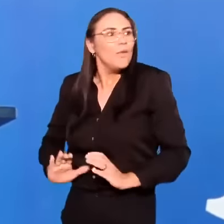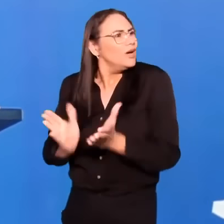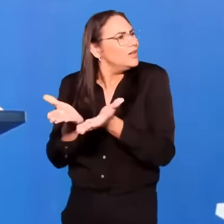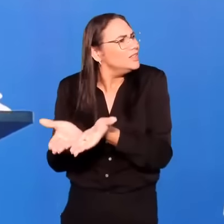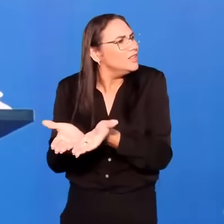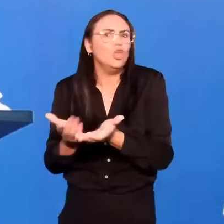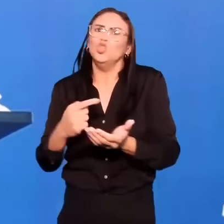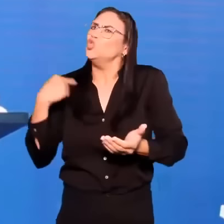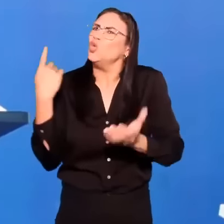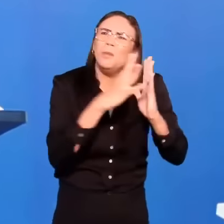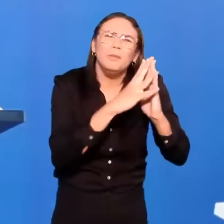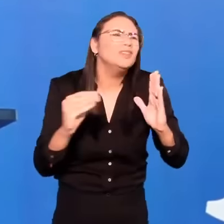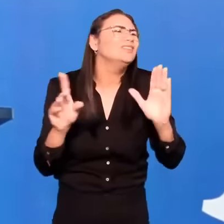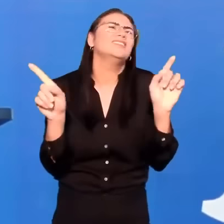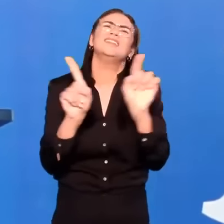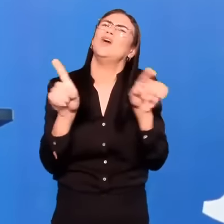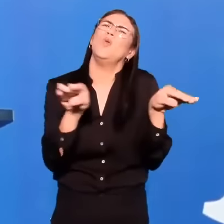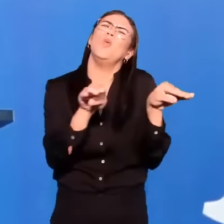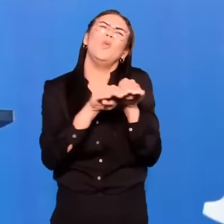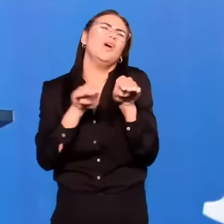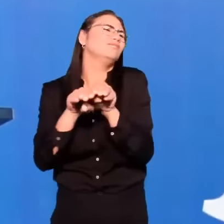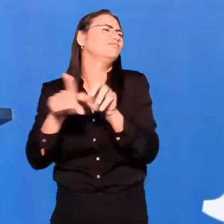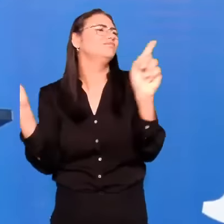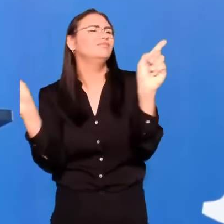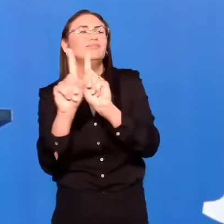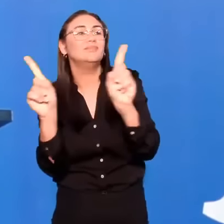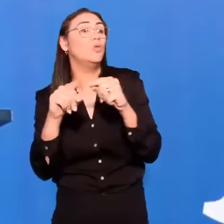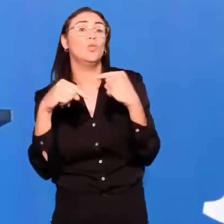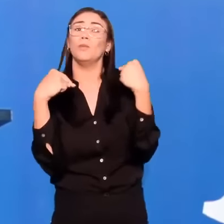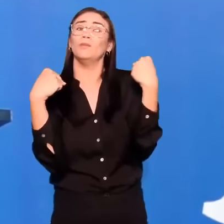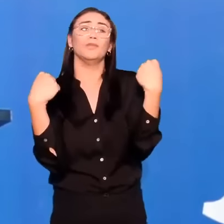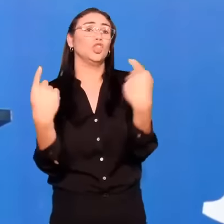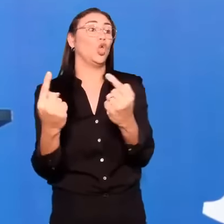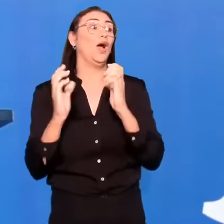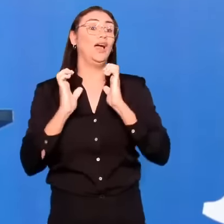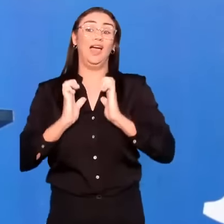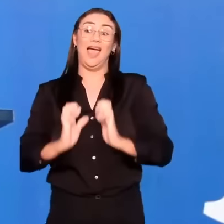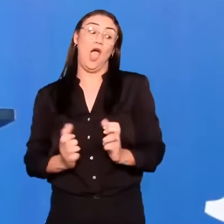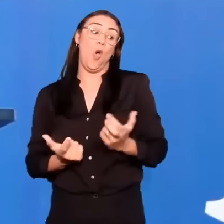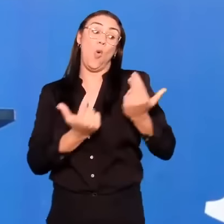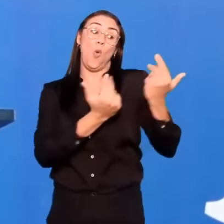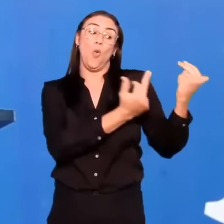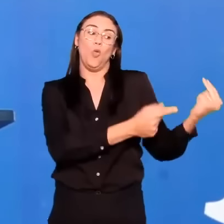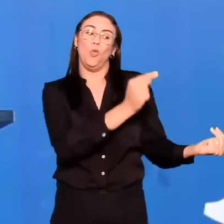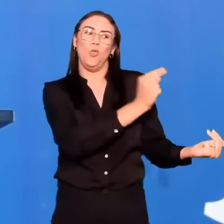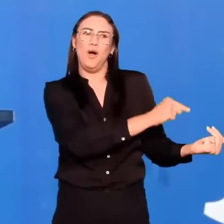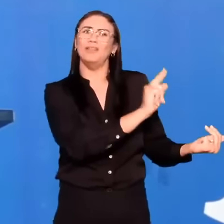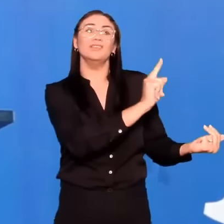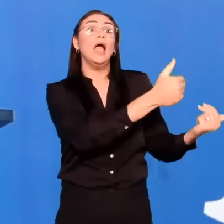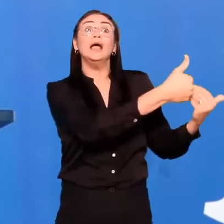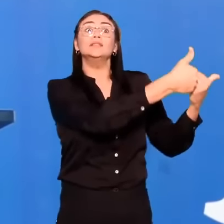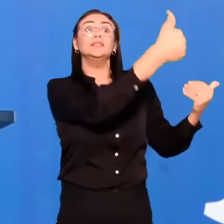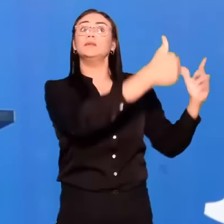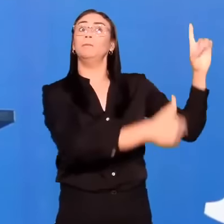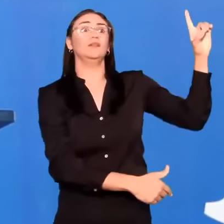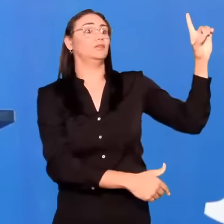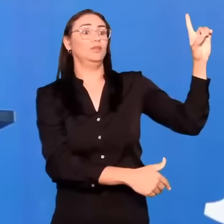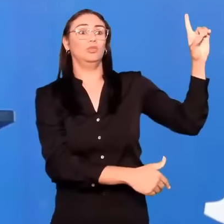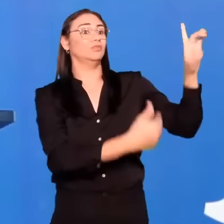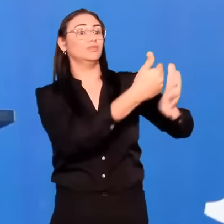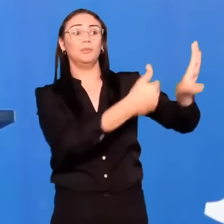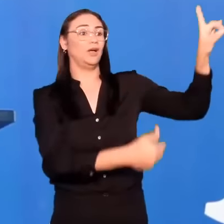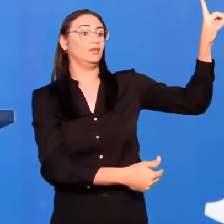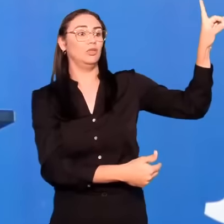temos o mesmo padrão, meu irmão. Nós não temos a mesma ética de um povo sem Deus. Não como os gentios,